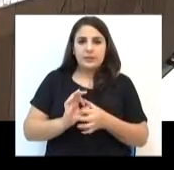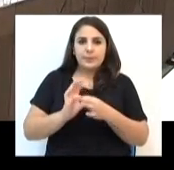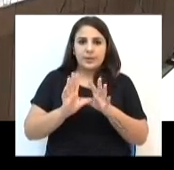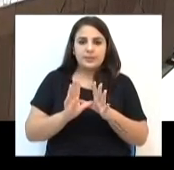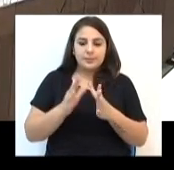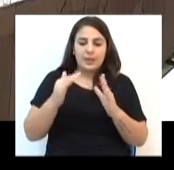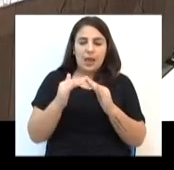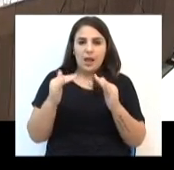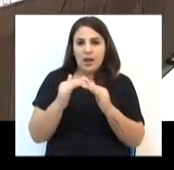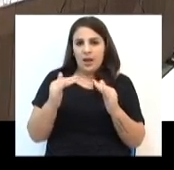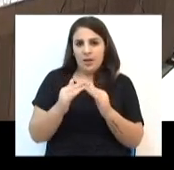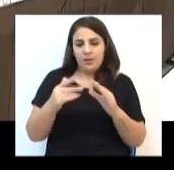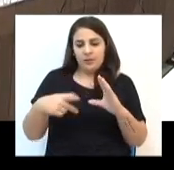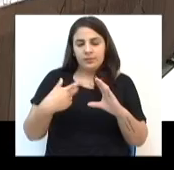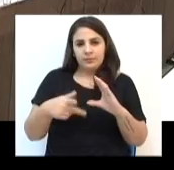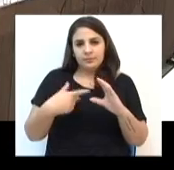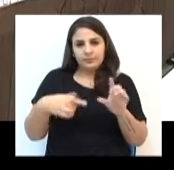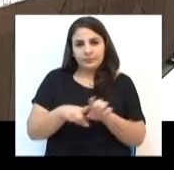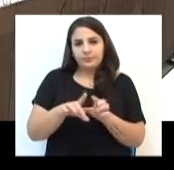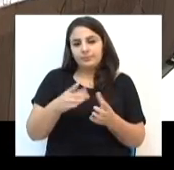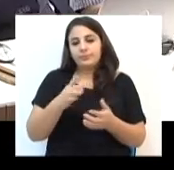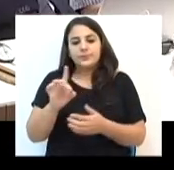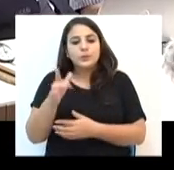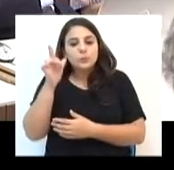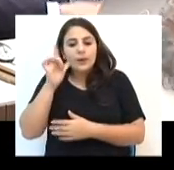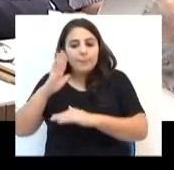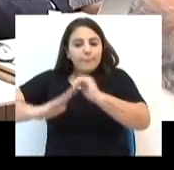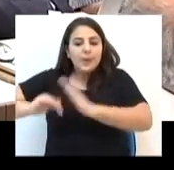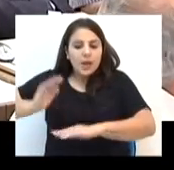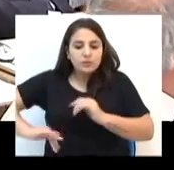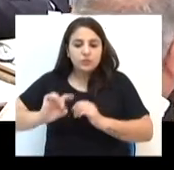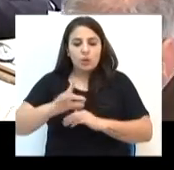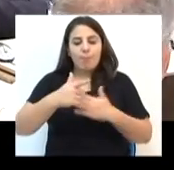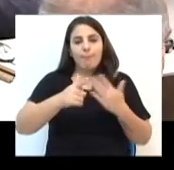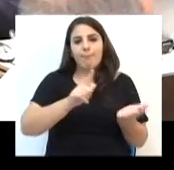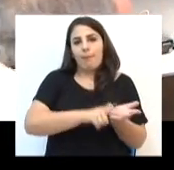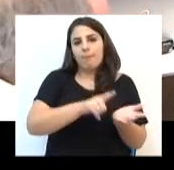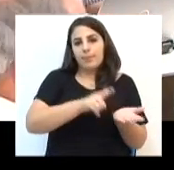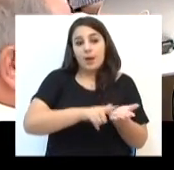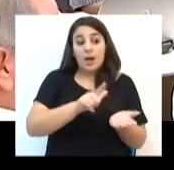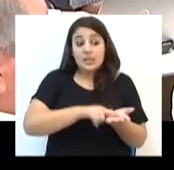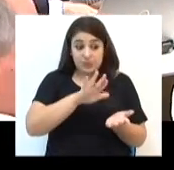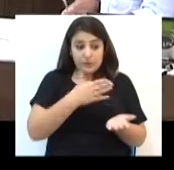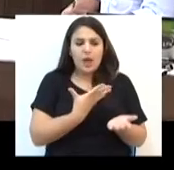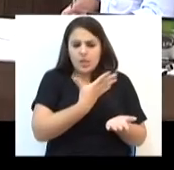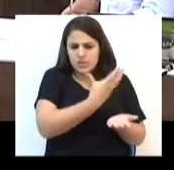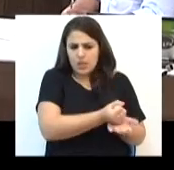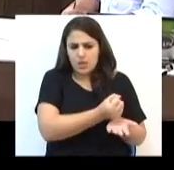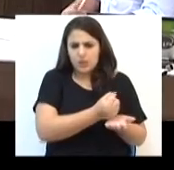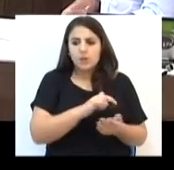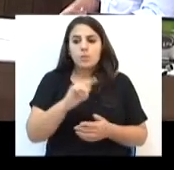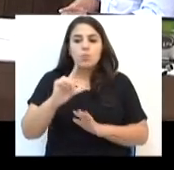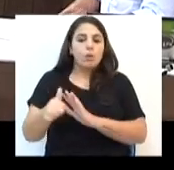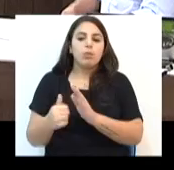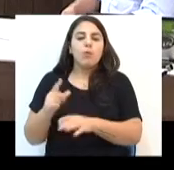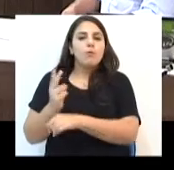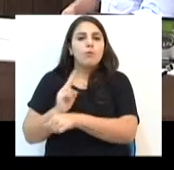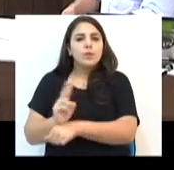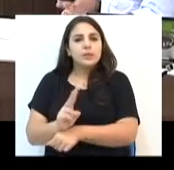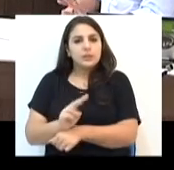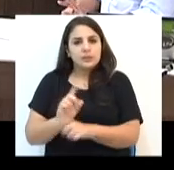pela Casa do Povo não saem do papel. Elas simplesmente são sancionadas, mas deixam de ser